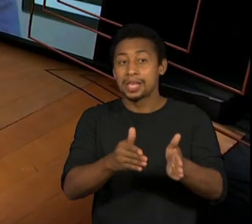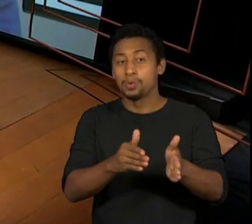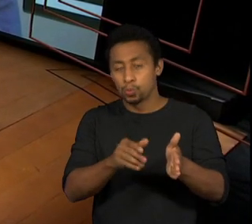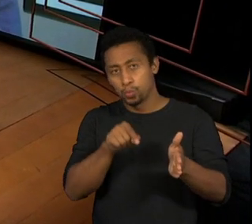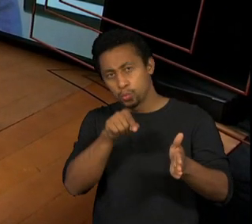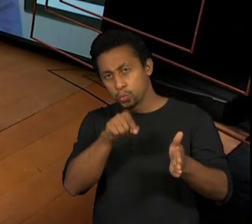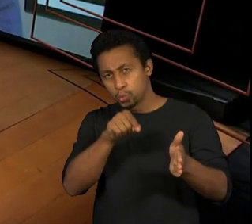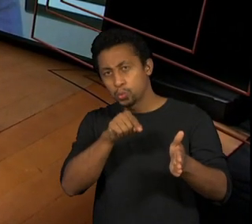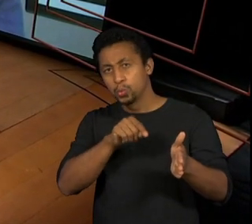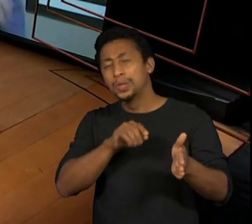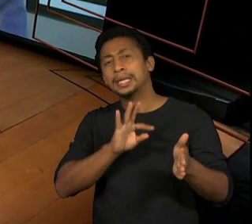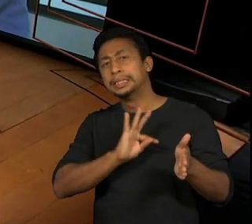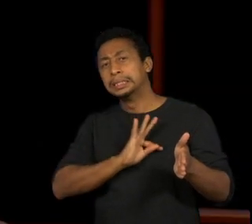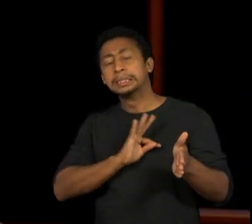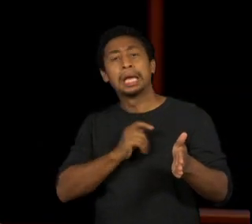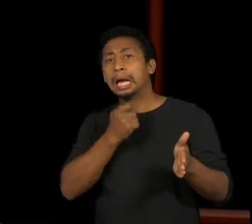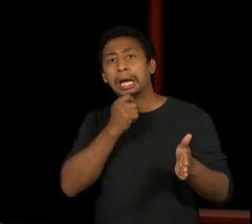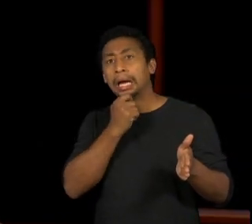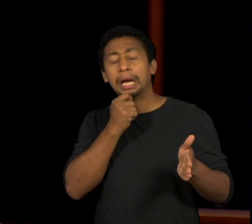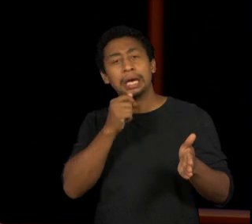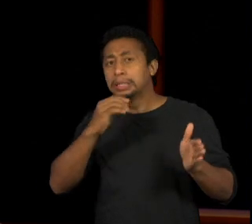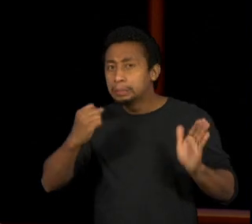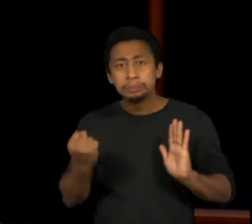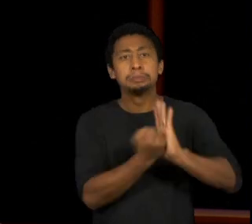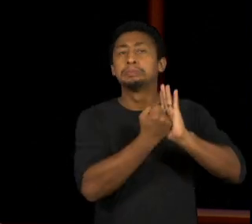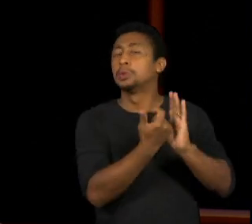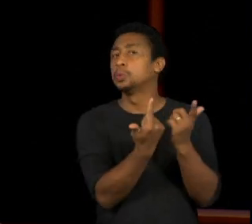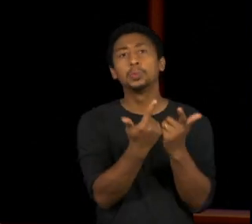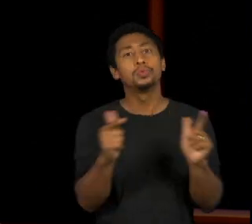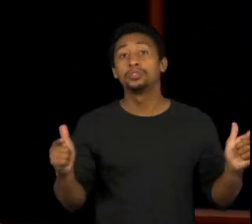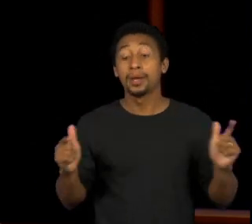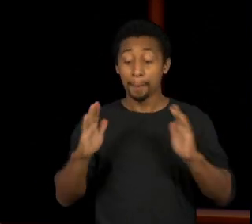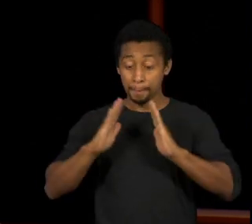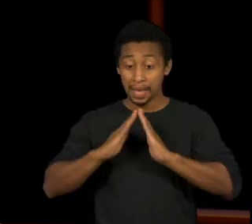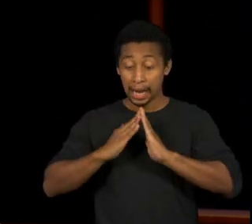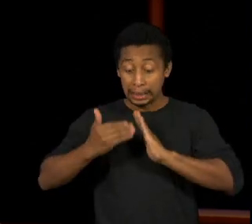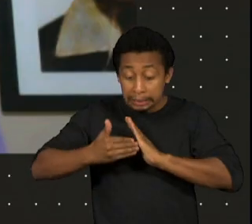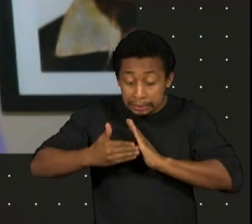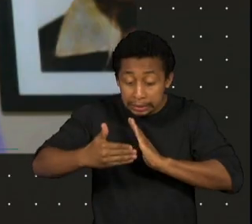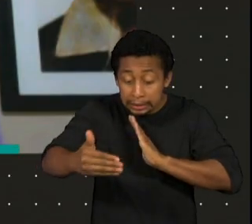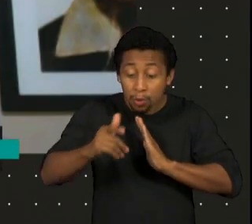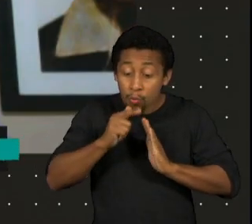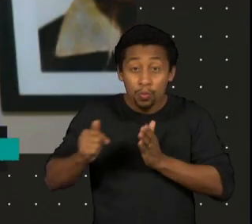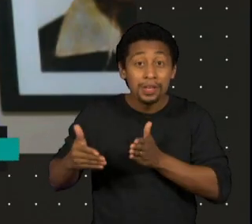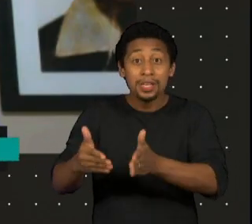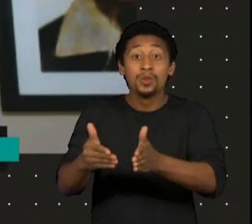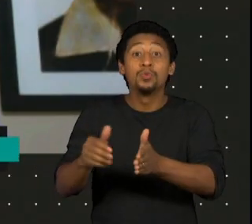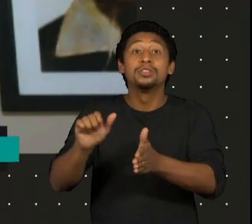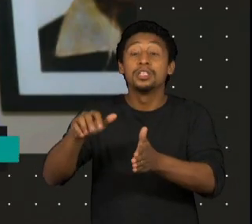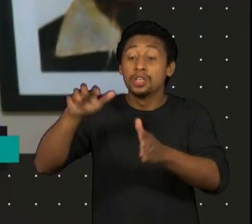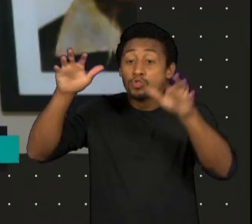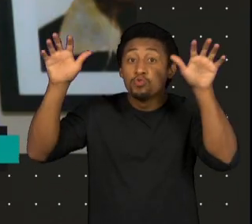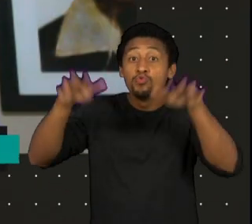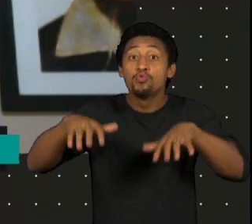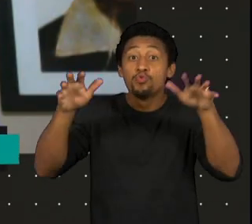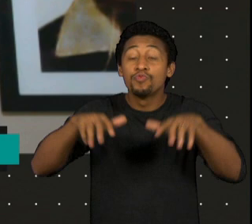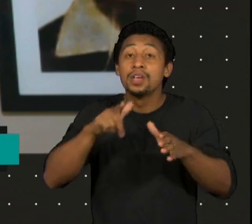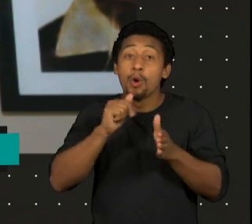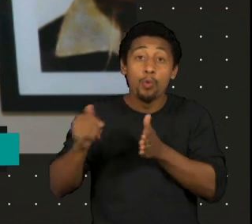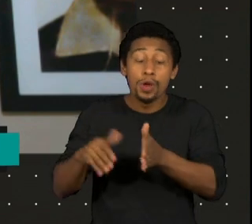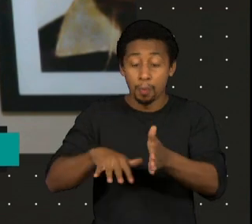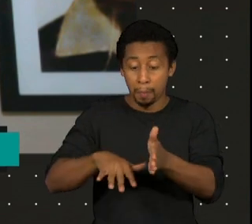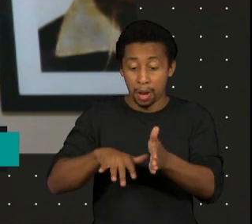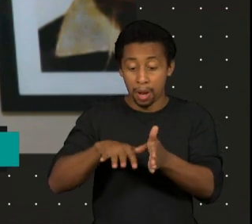Praticamente, a minha casa dava na margem, porque quando chovia, a água chegava até em casa. A base do Tietê era